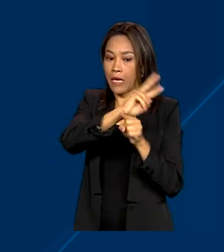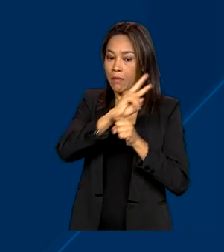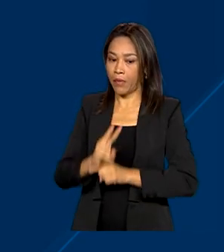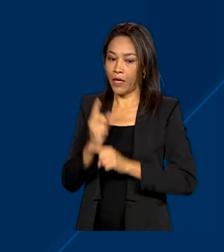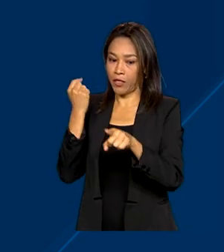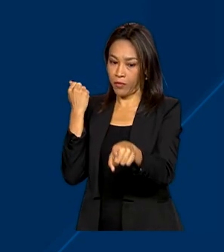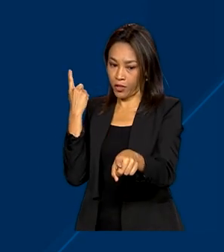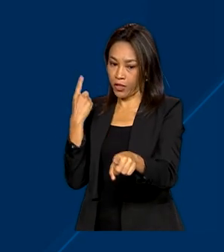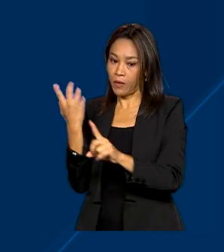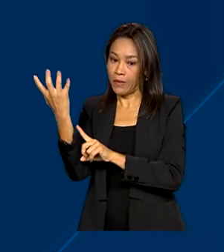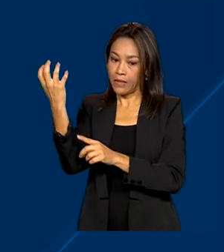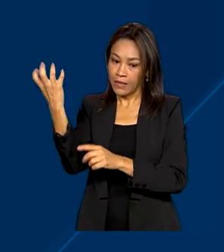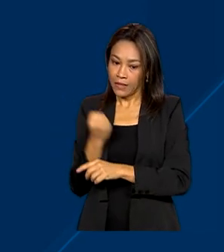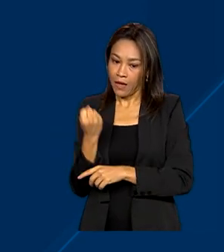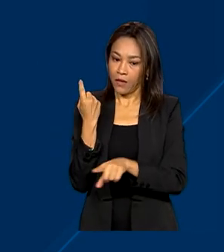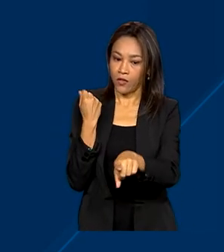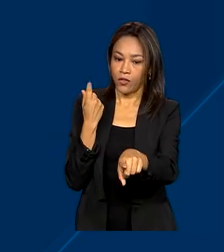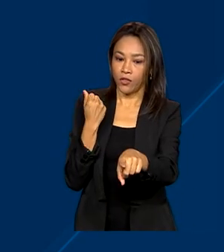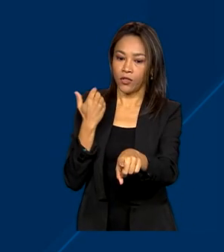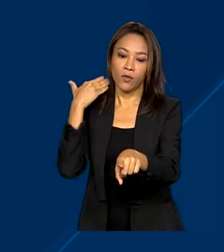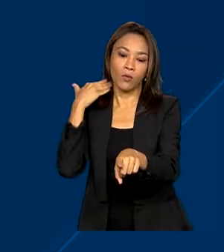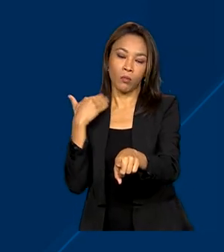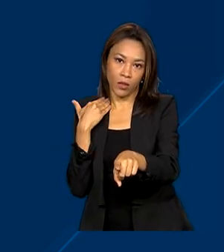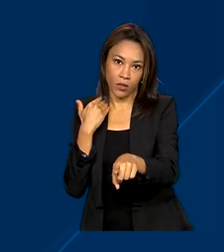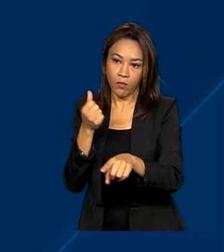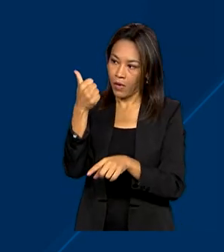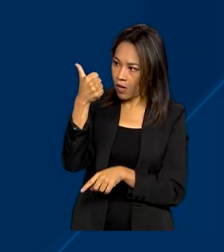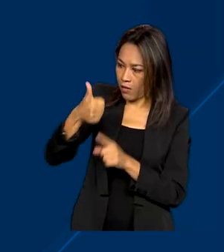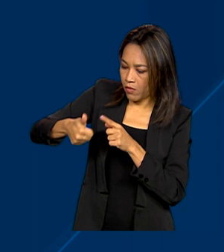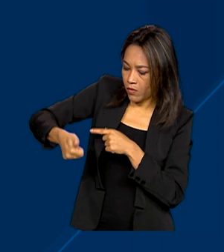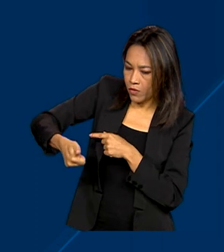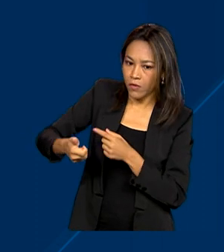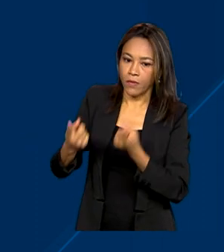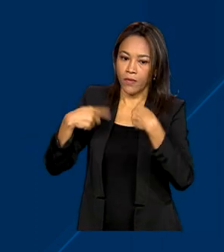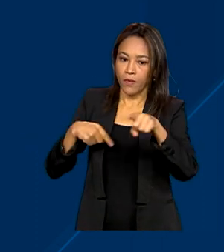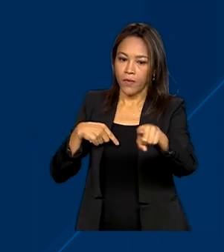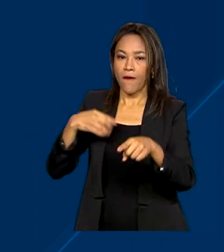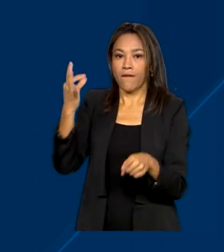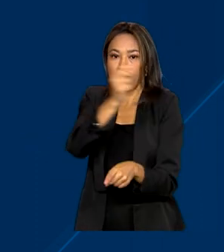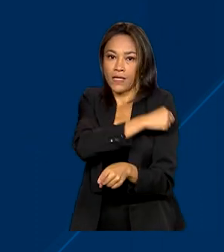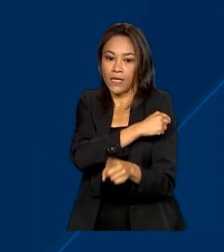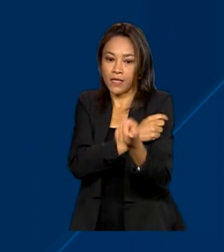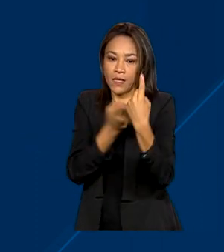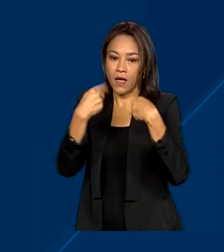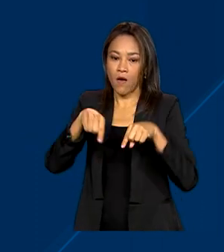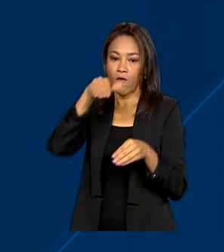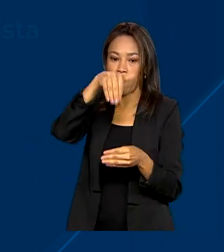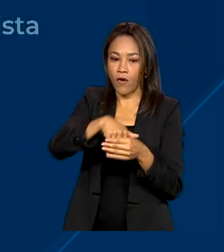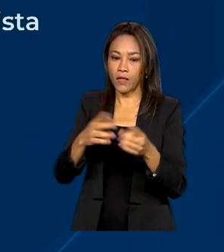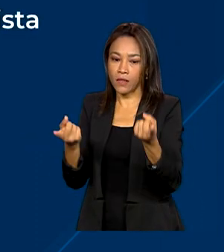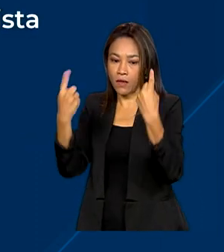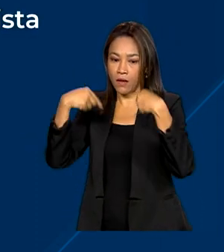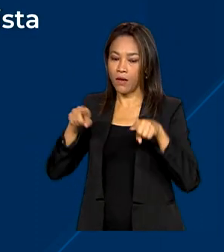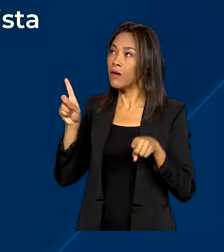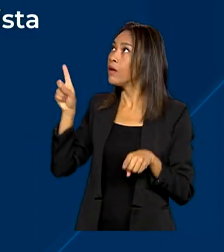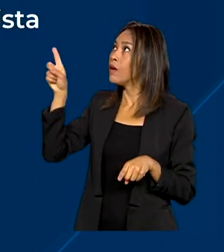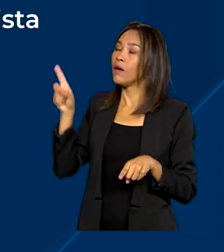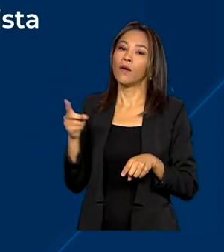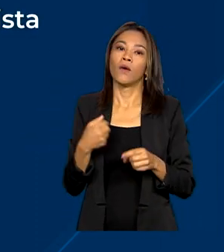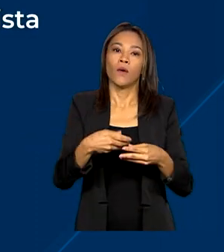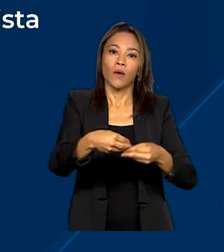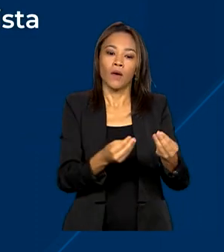saques bancários com reconhecimento por biometria, vacinação, votação, emissão de passaporte ou de carteira de